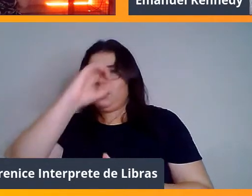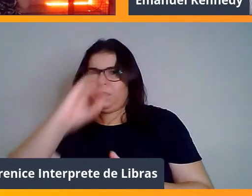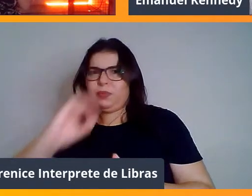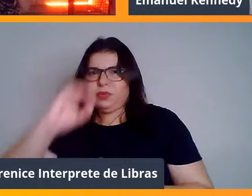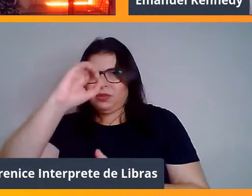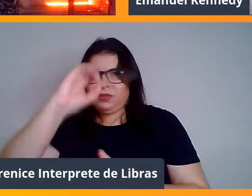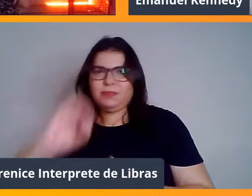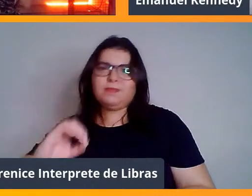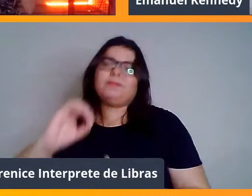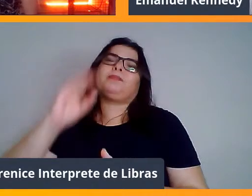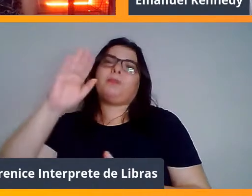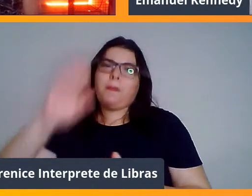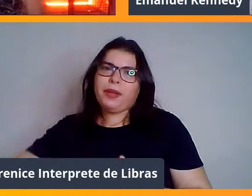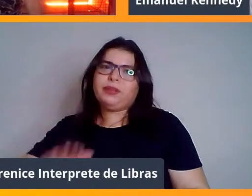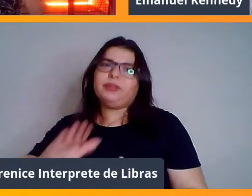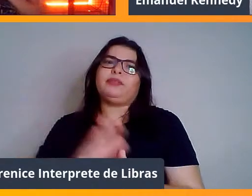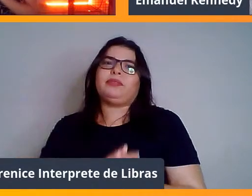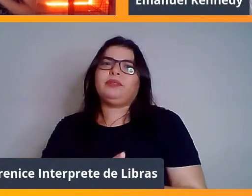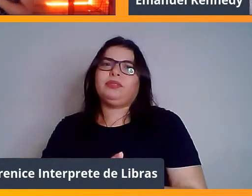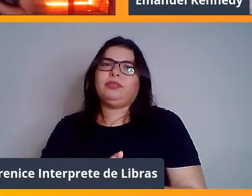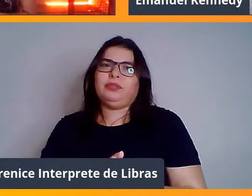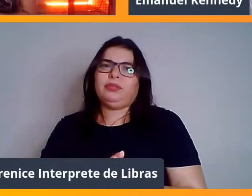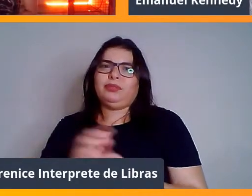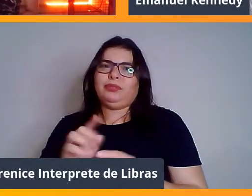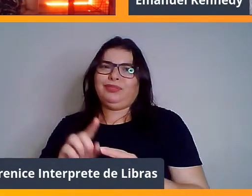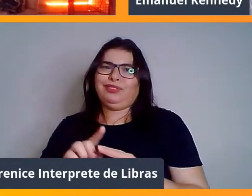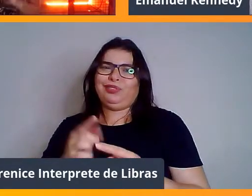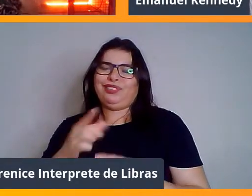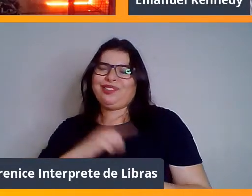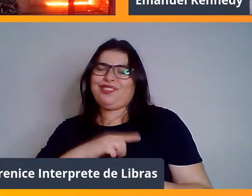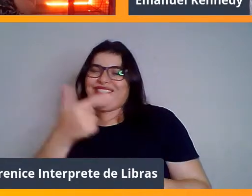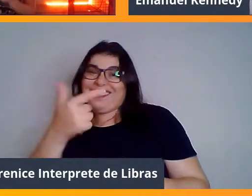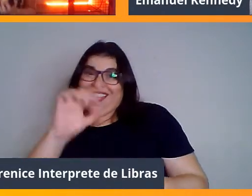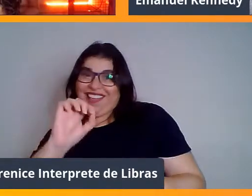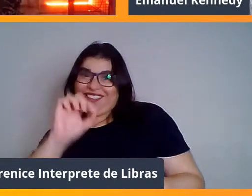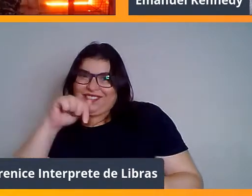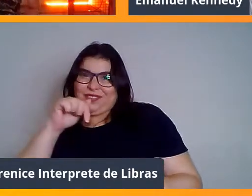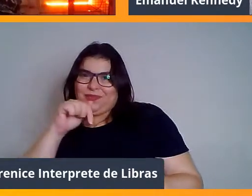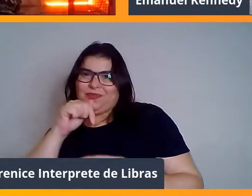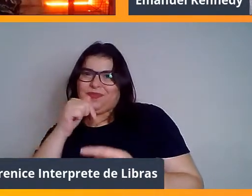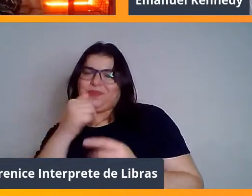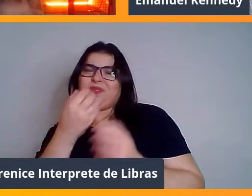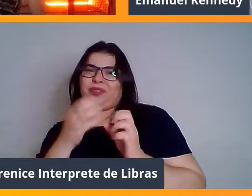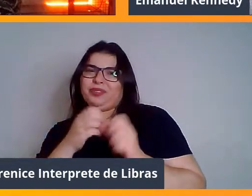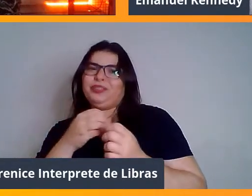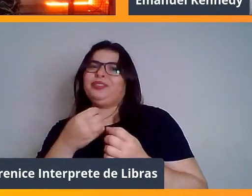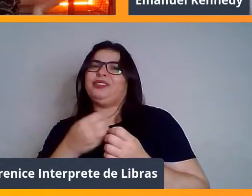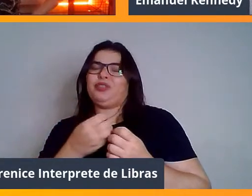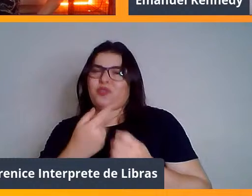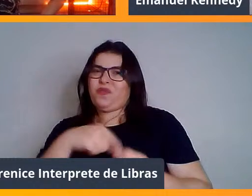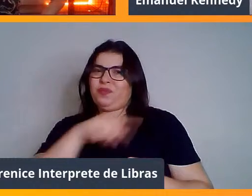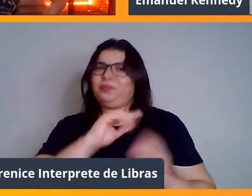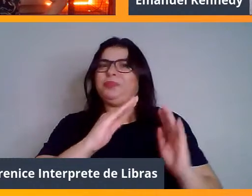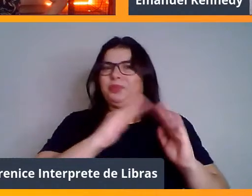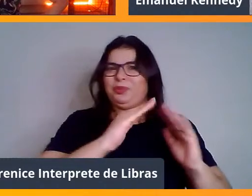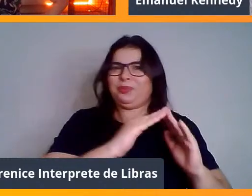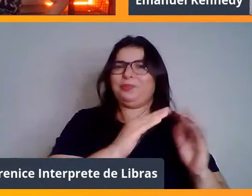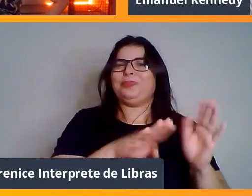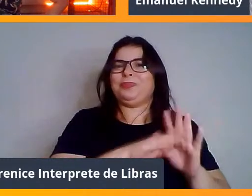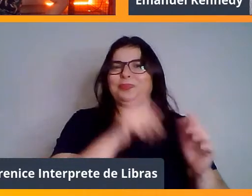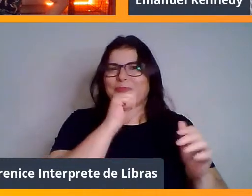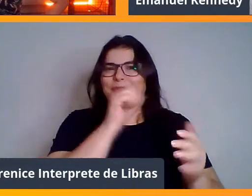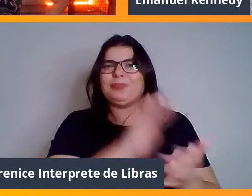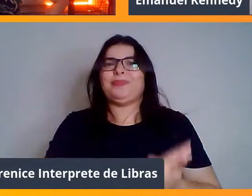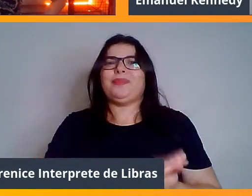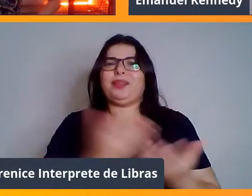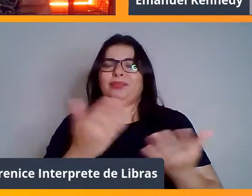minha, tô mostrando uma, mas eu tô bem com as 10 aqui pra levar pra casa. Garanto a sua também. E agora vamos com a próxima apresentação,